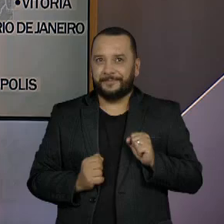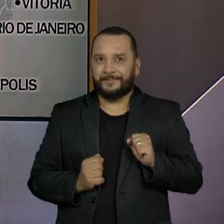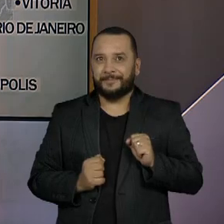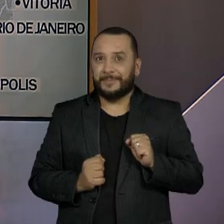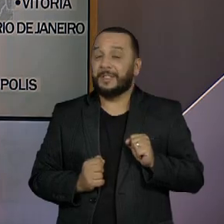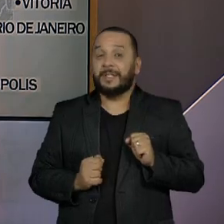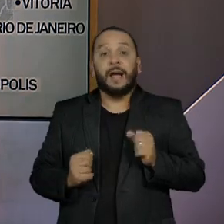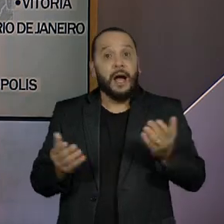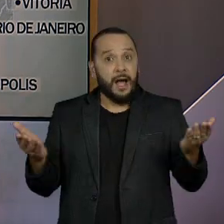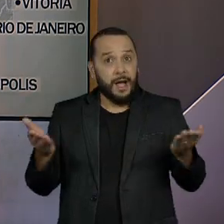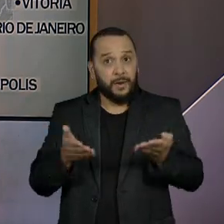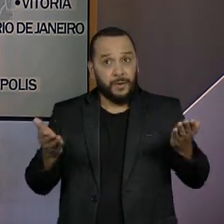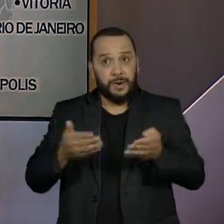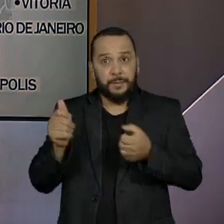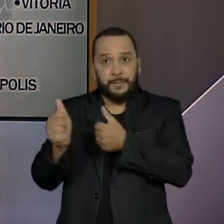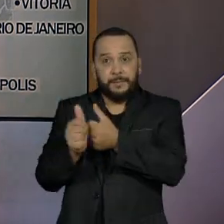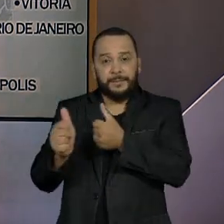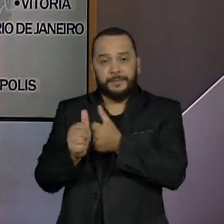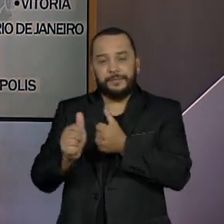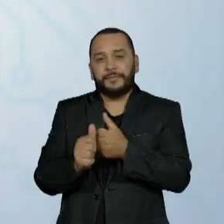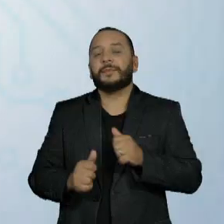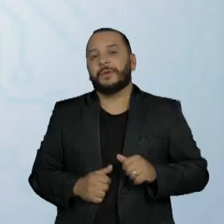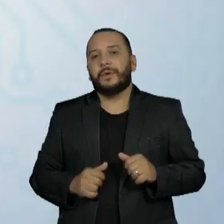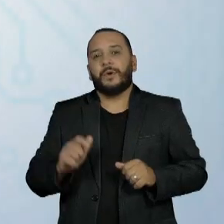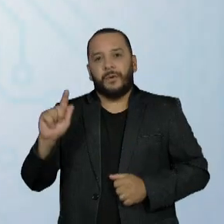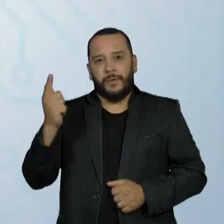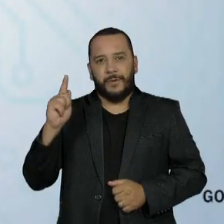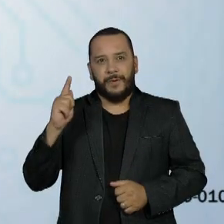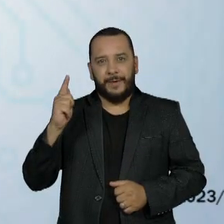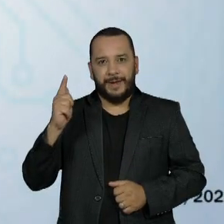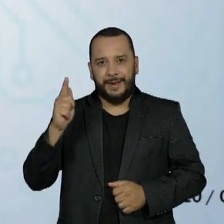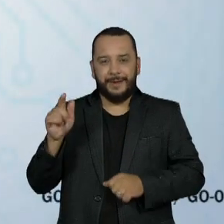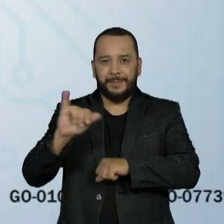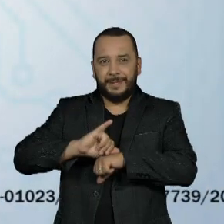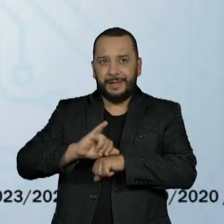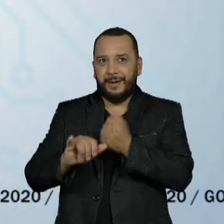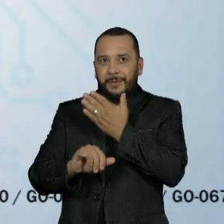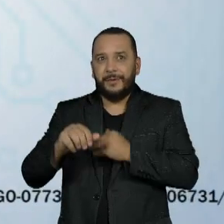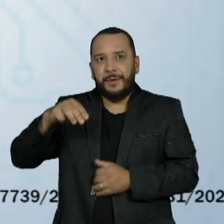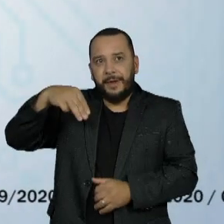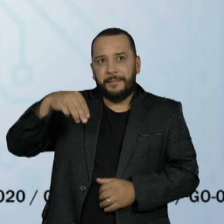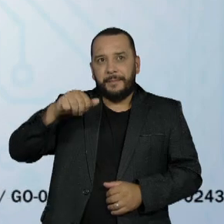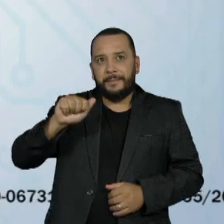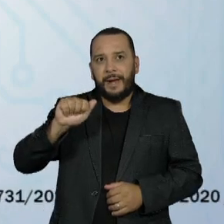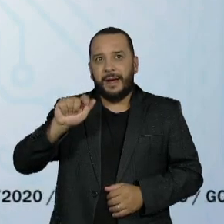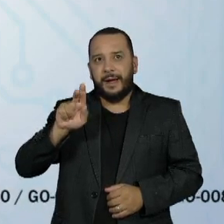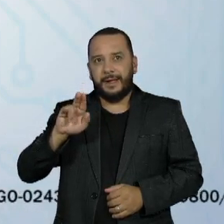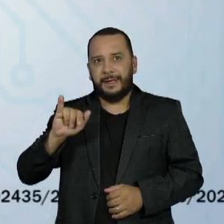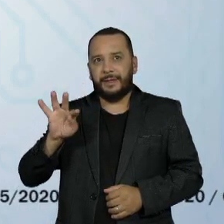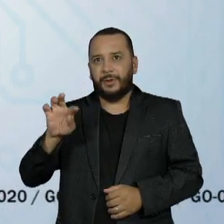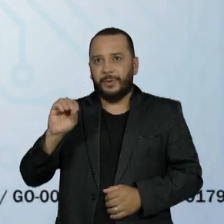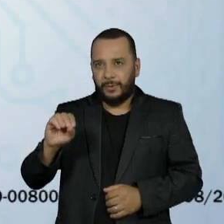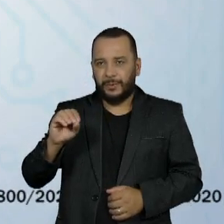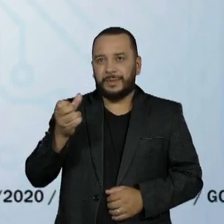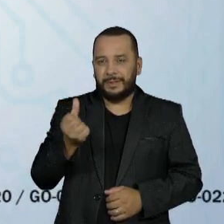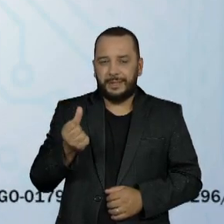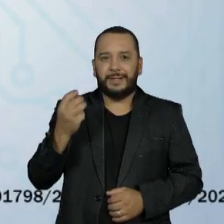De Cuiabá para a vizinha ali, Goiânia, capital de Goiás. Maguito Vilela, do MDB, lidera com